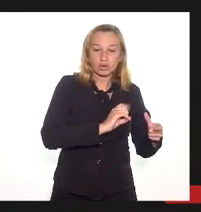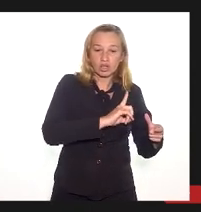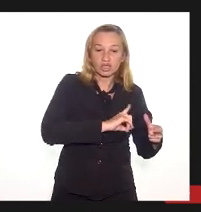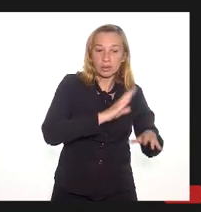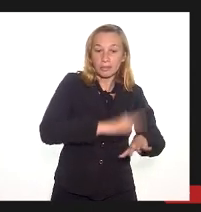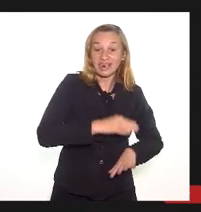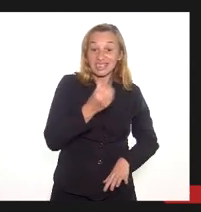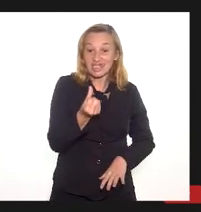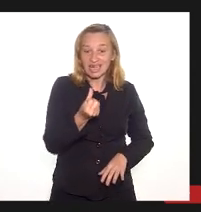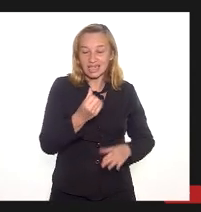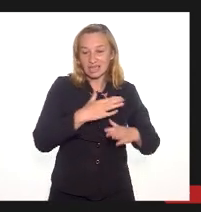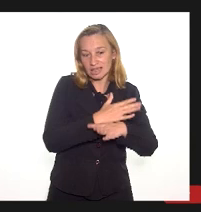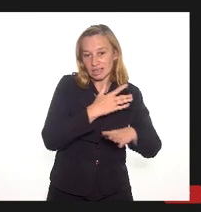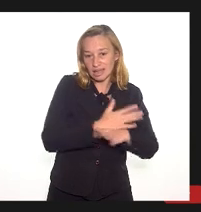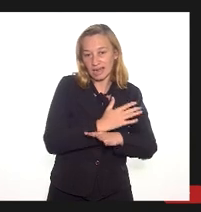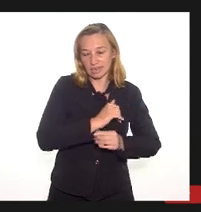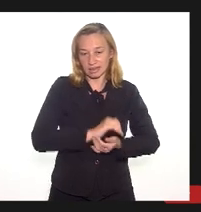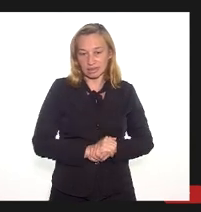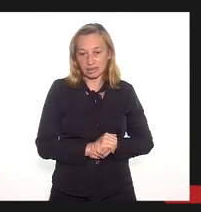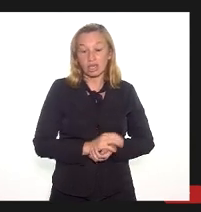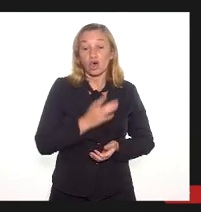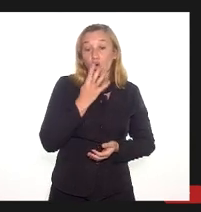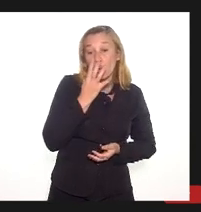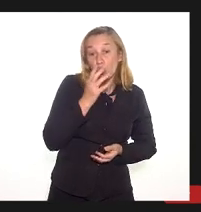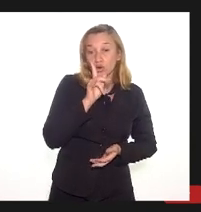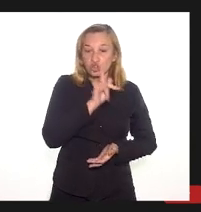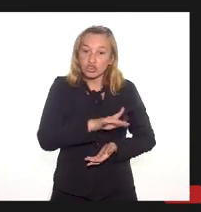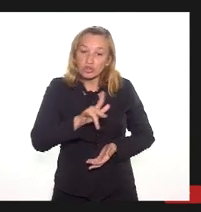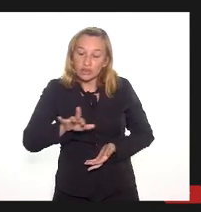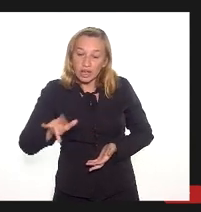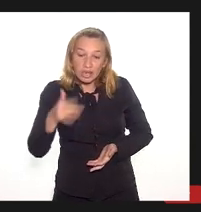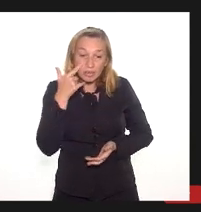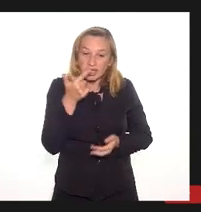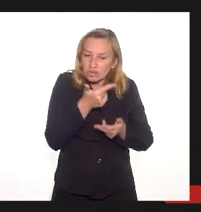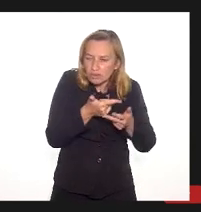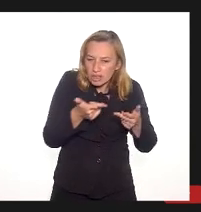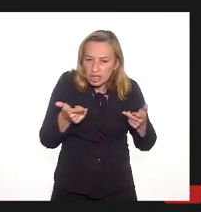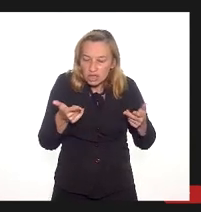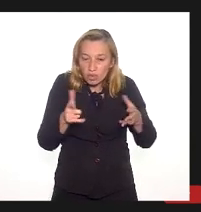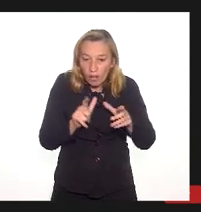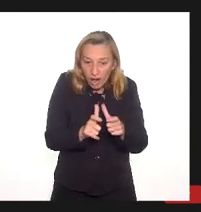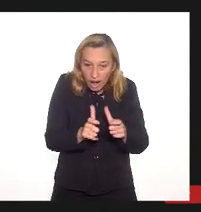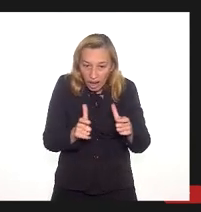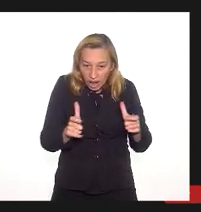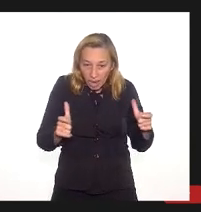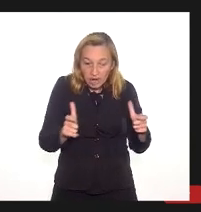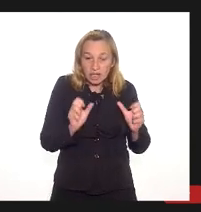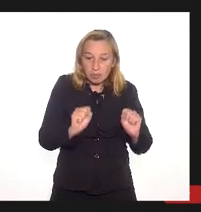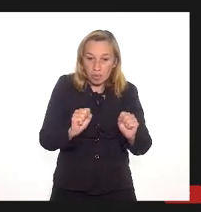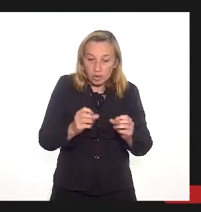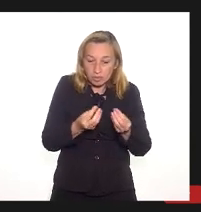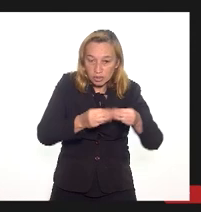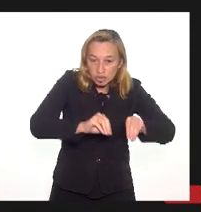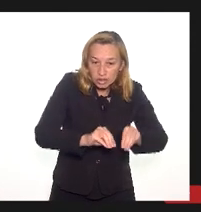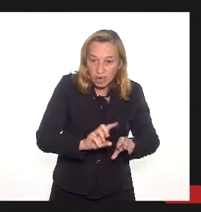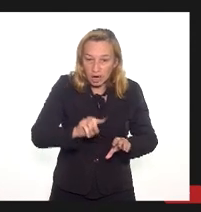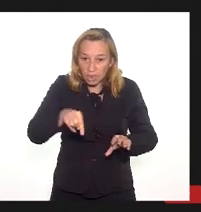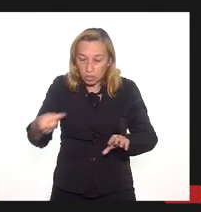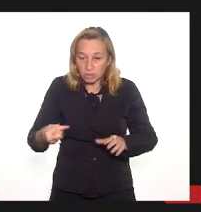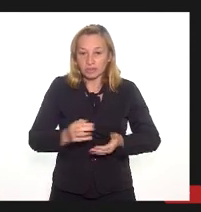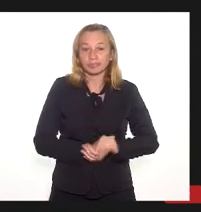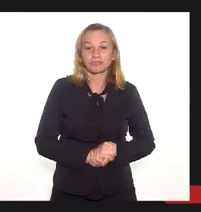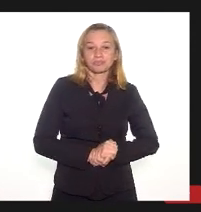Fluminense. Elas estão aí com cores diferentes, mas vejam a dimensão, área que pode ser afetada. Próxima imagem.